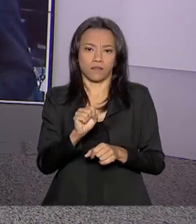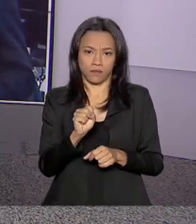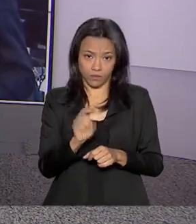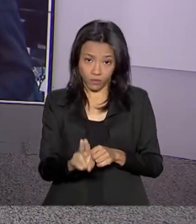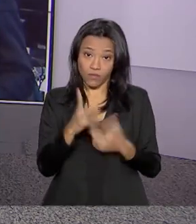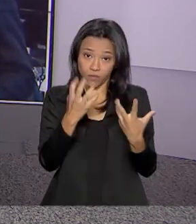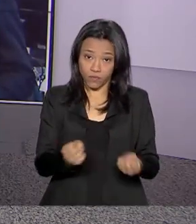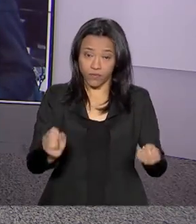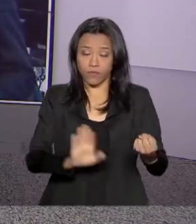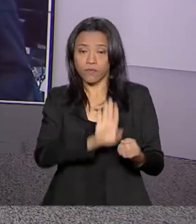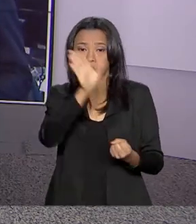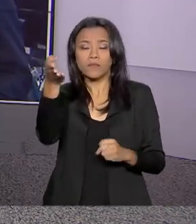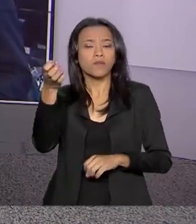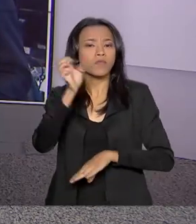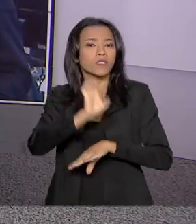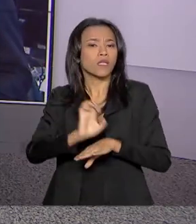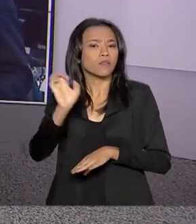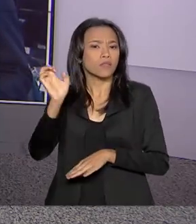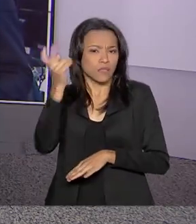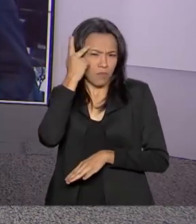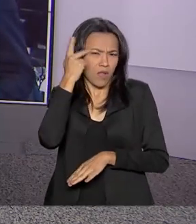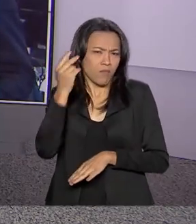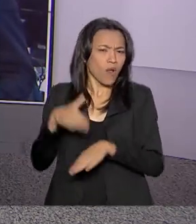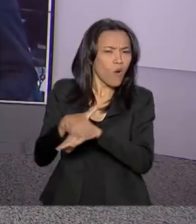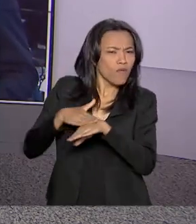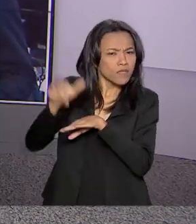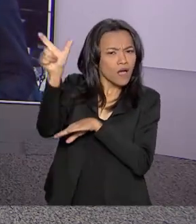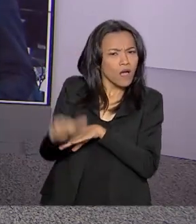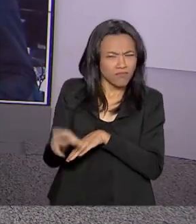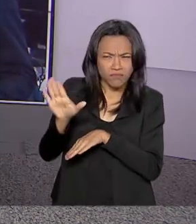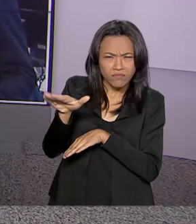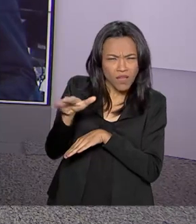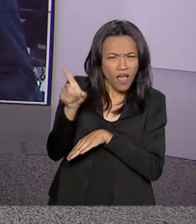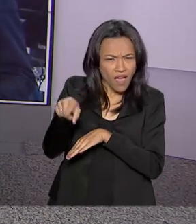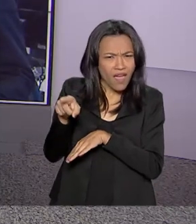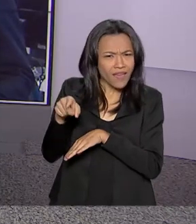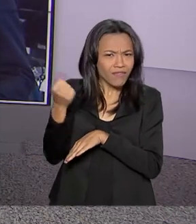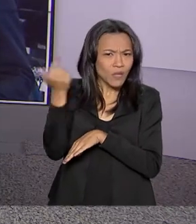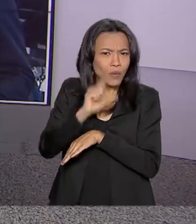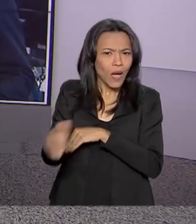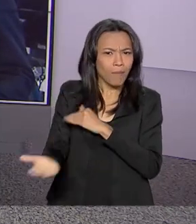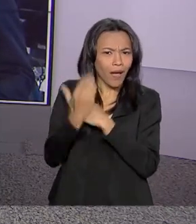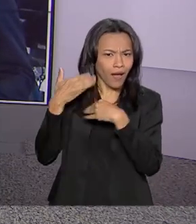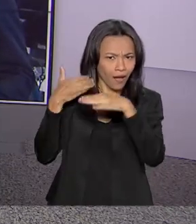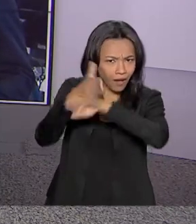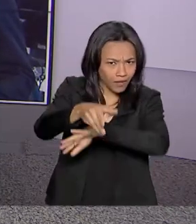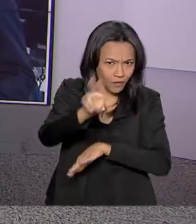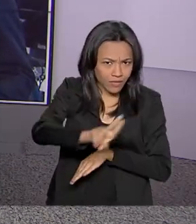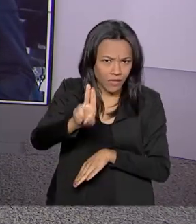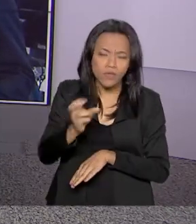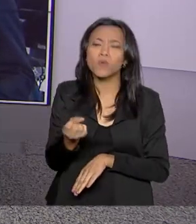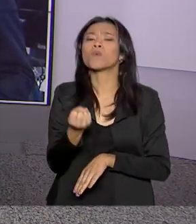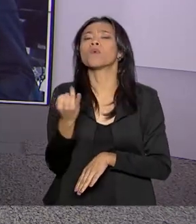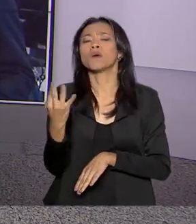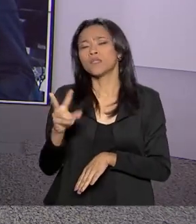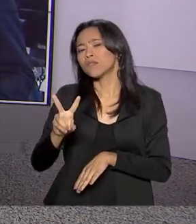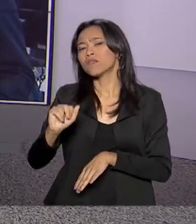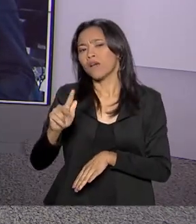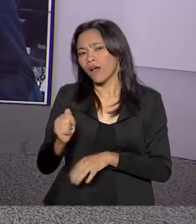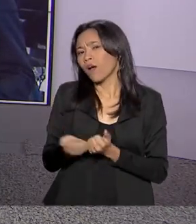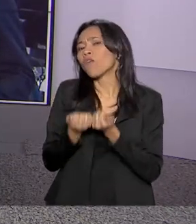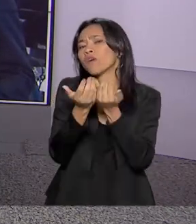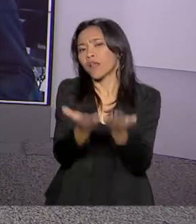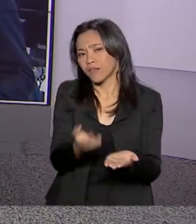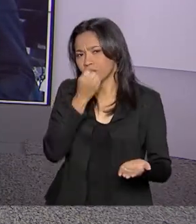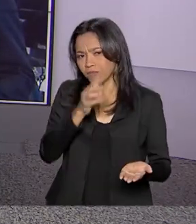redação em São Paulo conversar com o Ricardo Ferraz. Ricardo, o SISU é uma espécie de passaporte para o ensino superior, né? Quantas vagas estão sendo oferecidas? Bom dia para